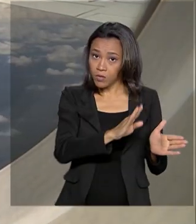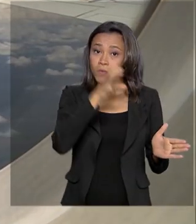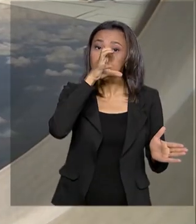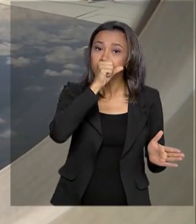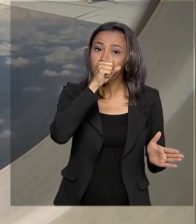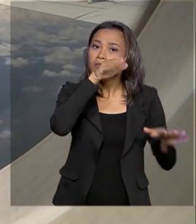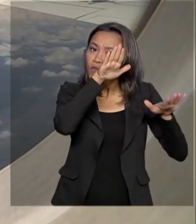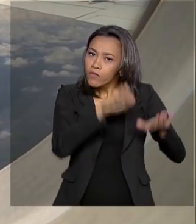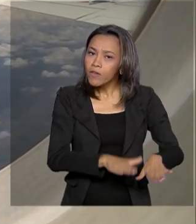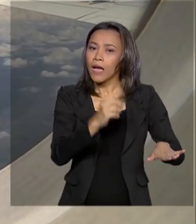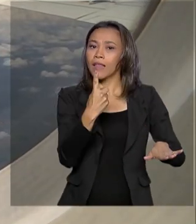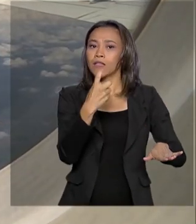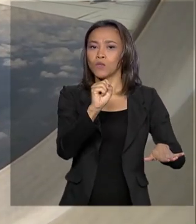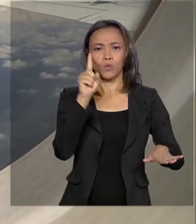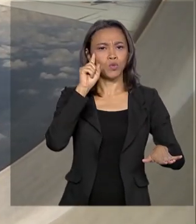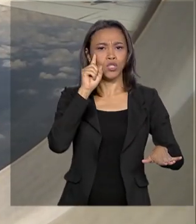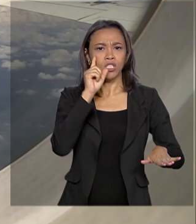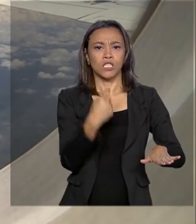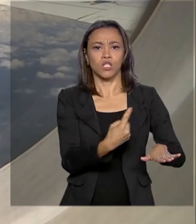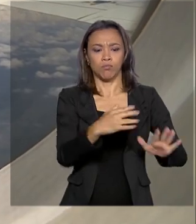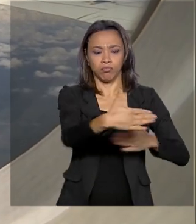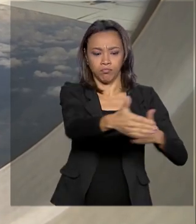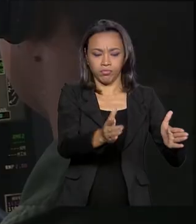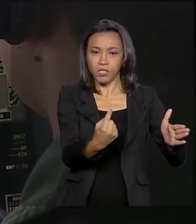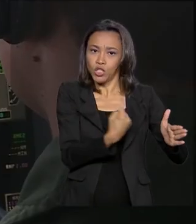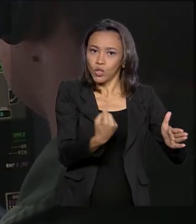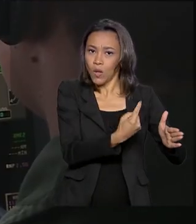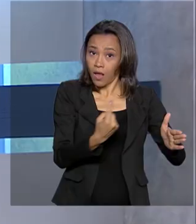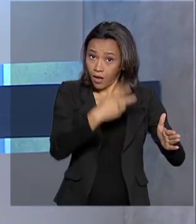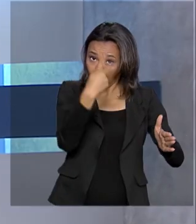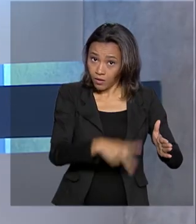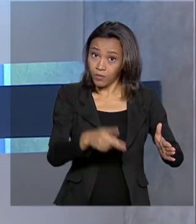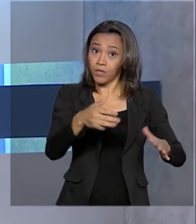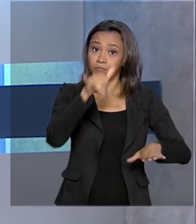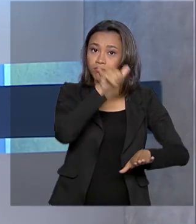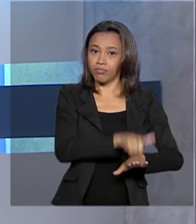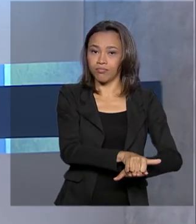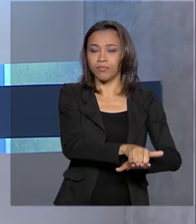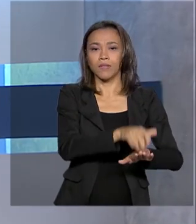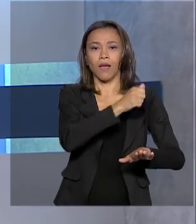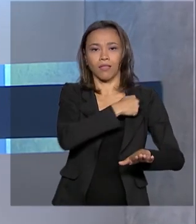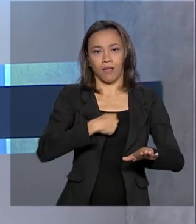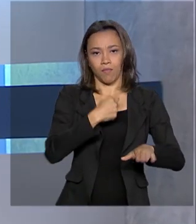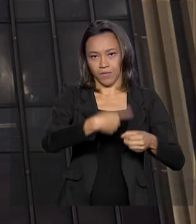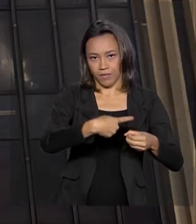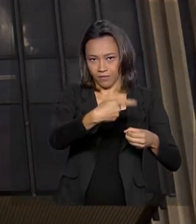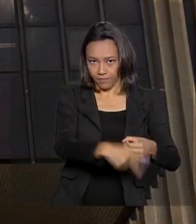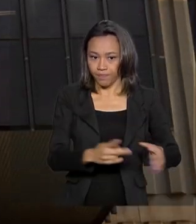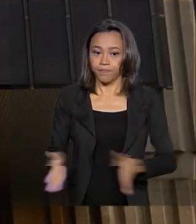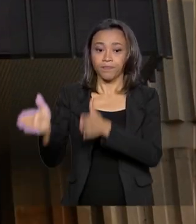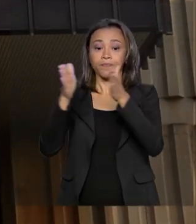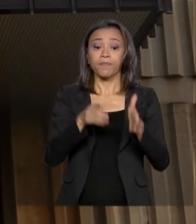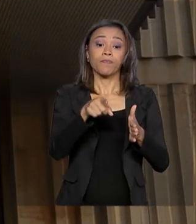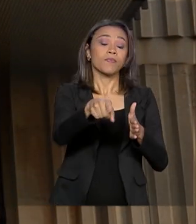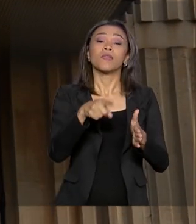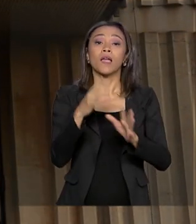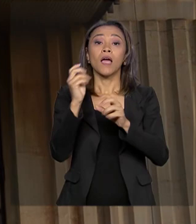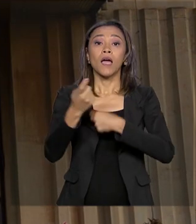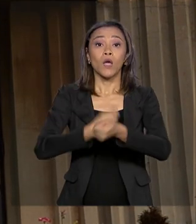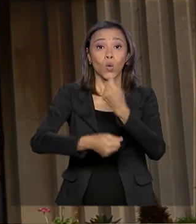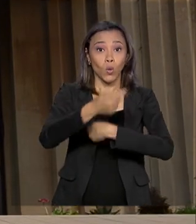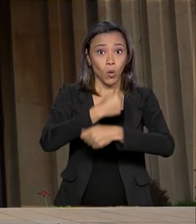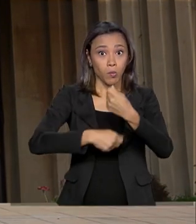e vão ficar 18 dias isolados na base aérea de Anápolis. A taxa de juros da economia chega ao menor